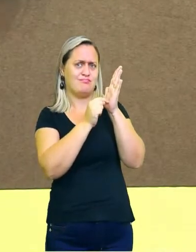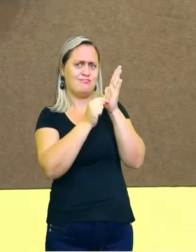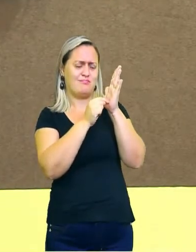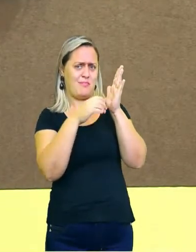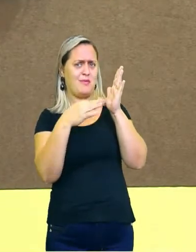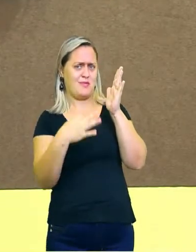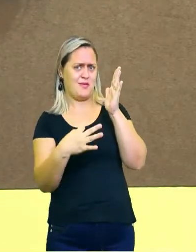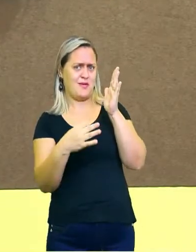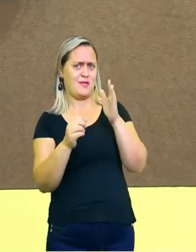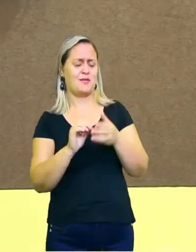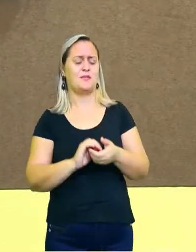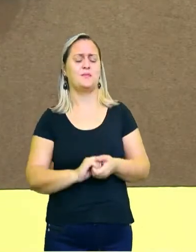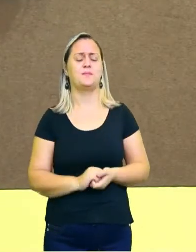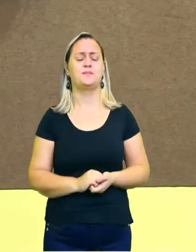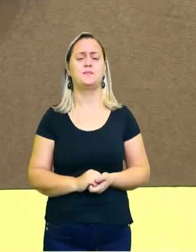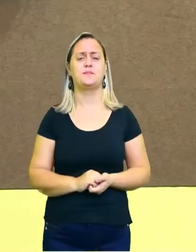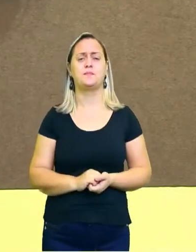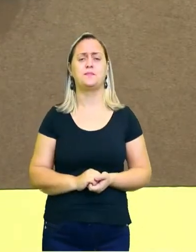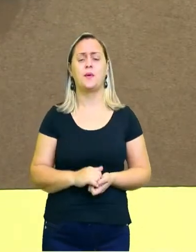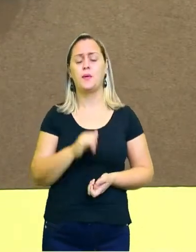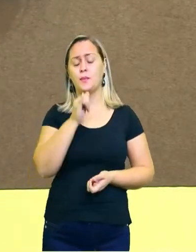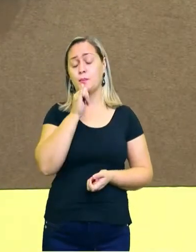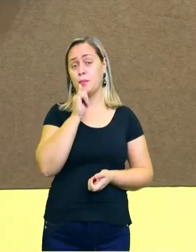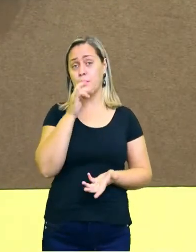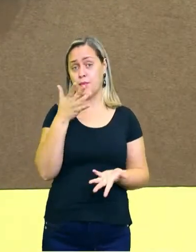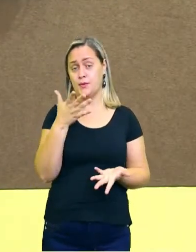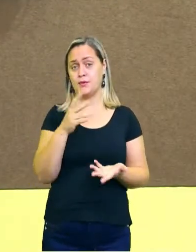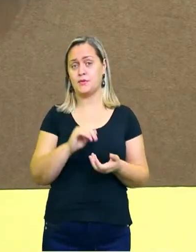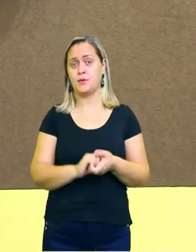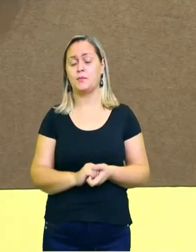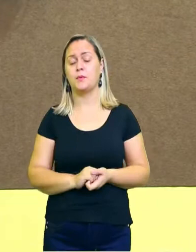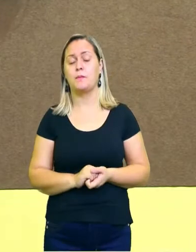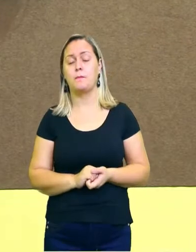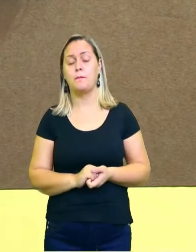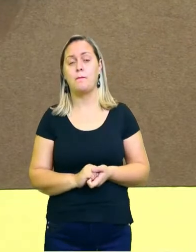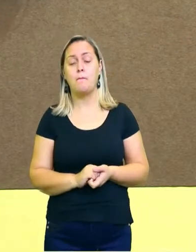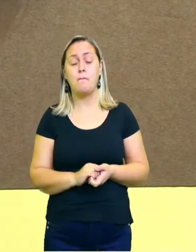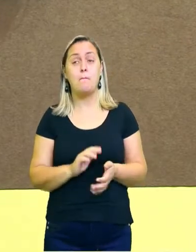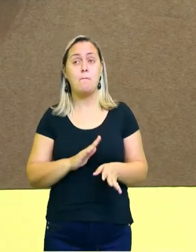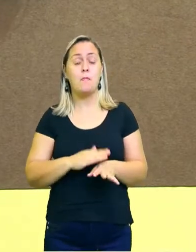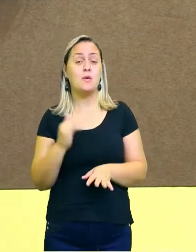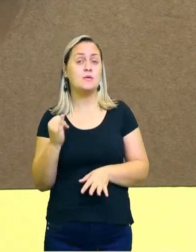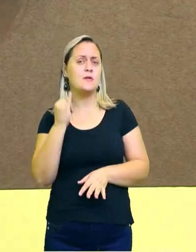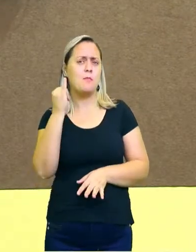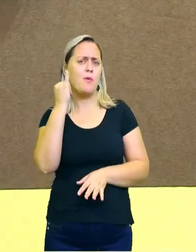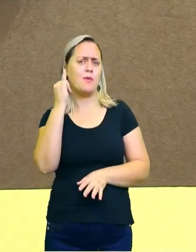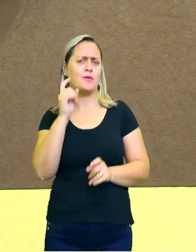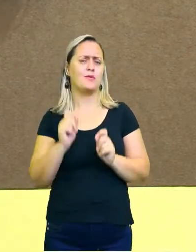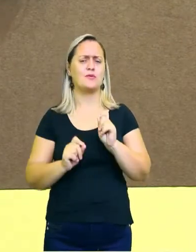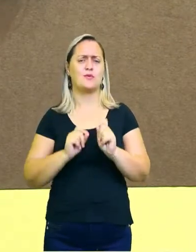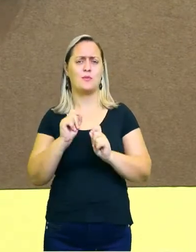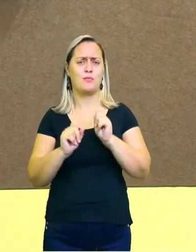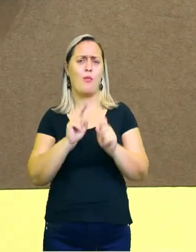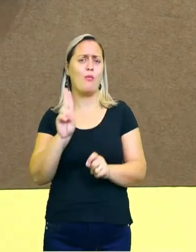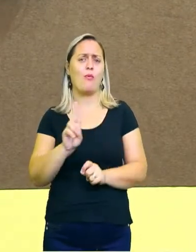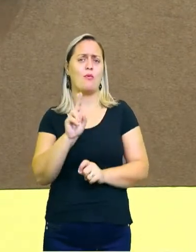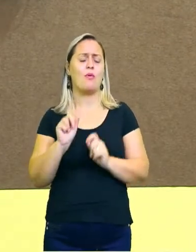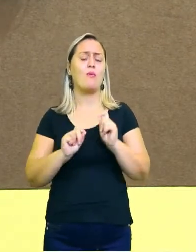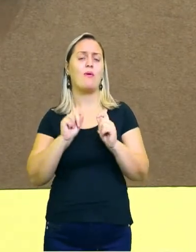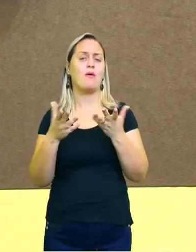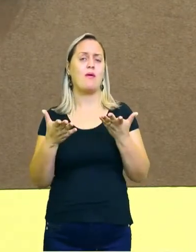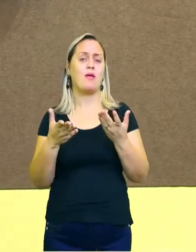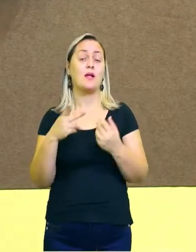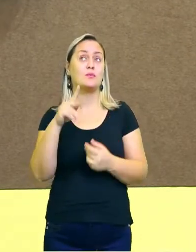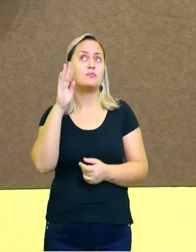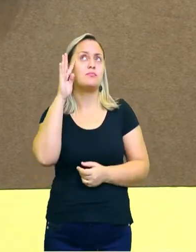a primeira ferramenta para você fazer qualquer desenho, é a ferramenta mais poderosa, é a sua imaginação. É aquilo que vem na